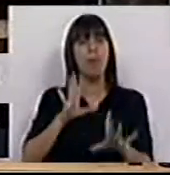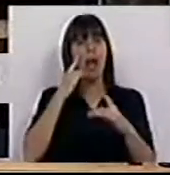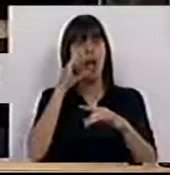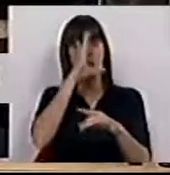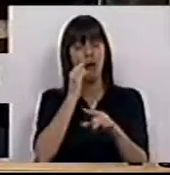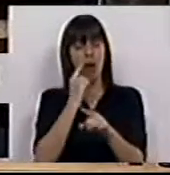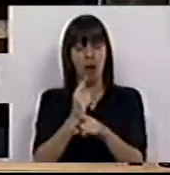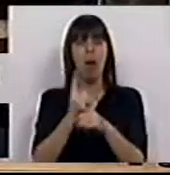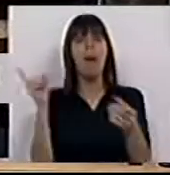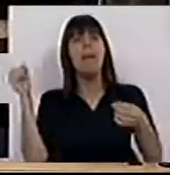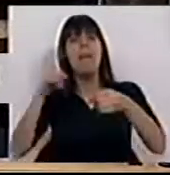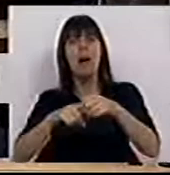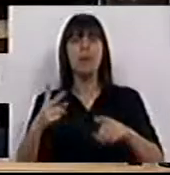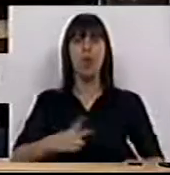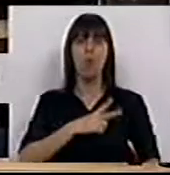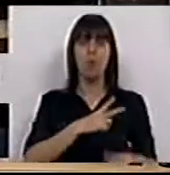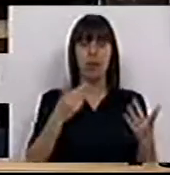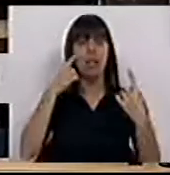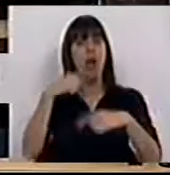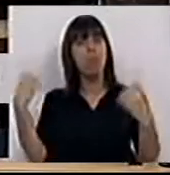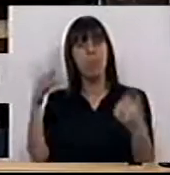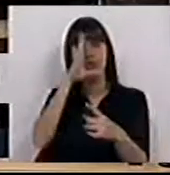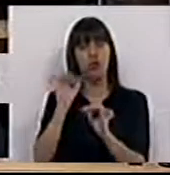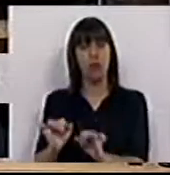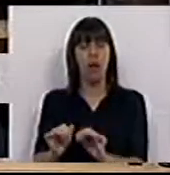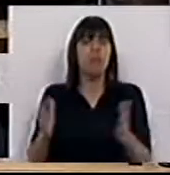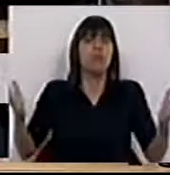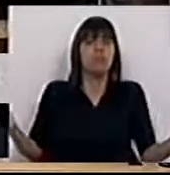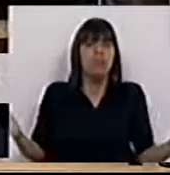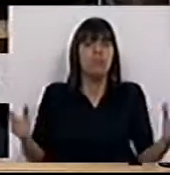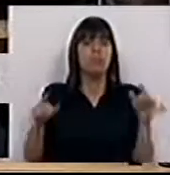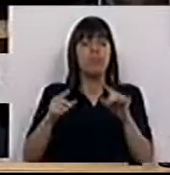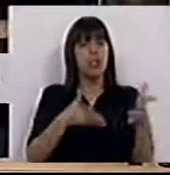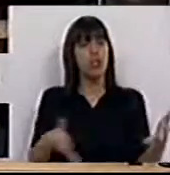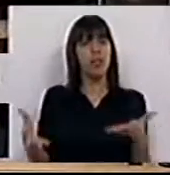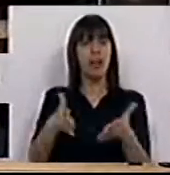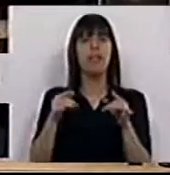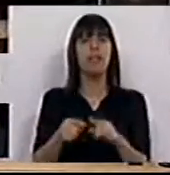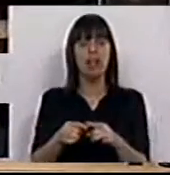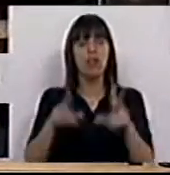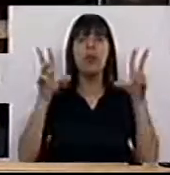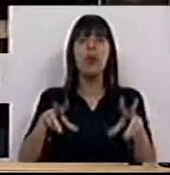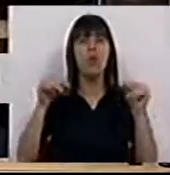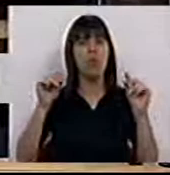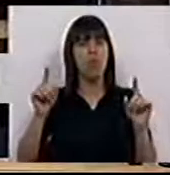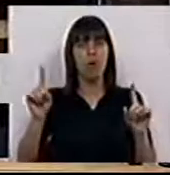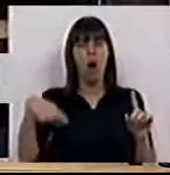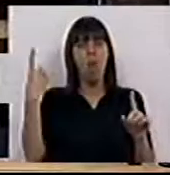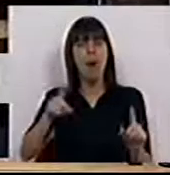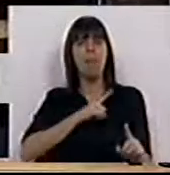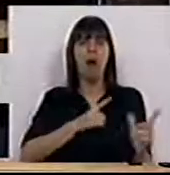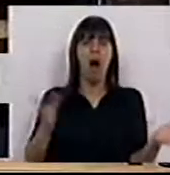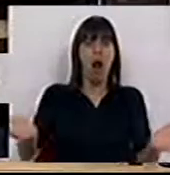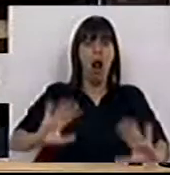pública, com parcerias com universidades públicas. E por isto, por ser estratégica, nunca devia ter sido